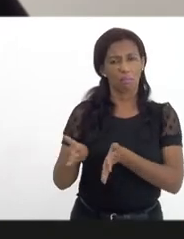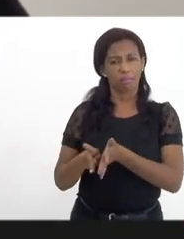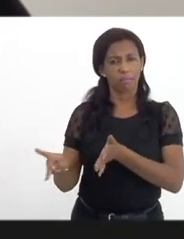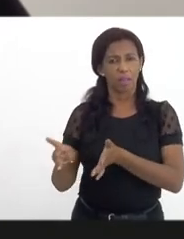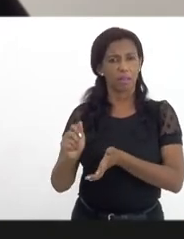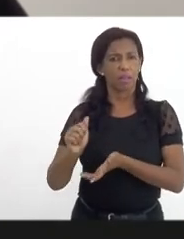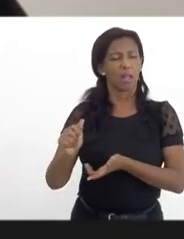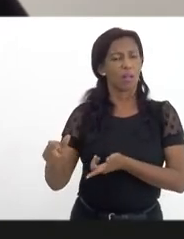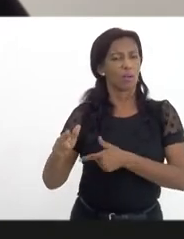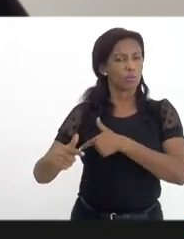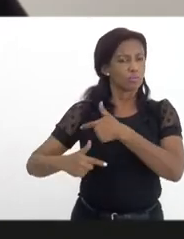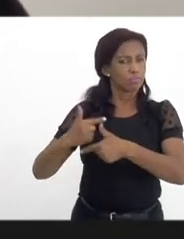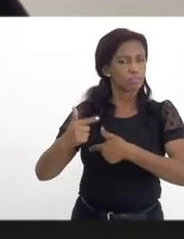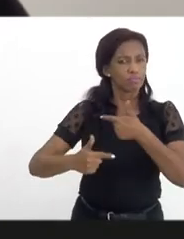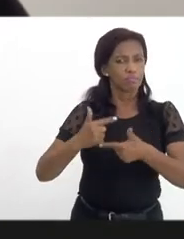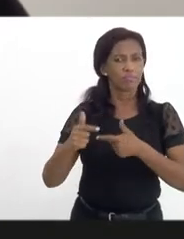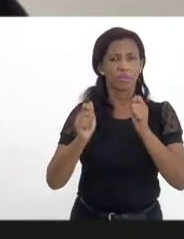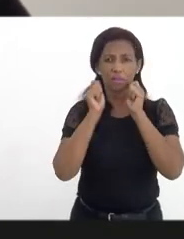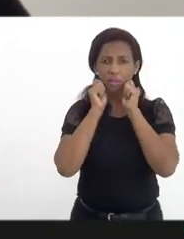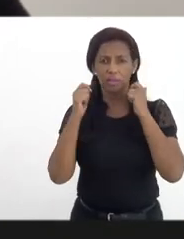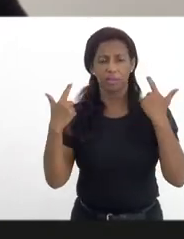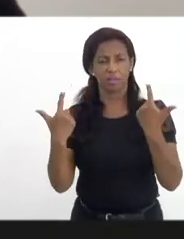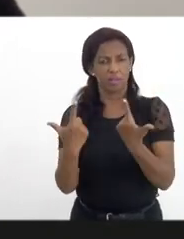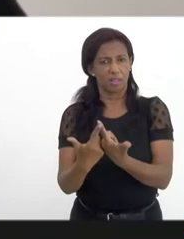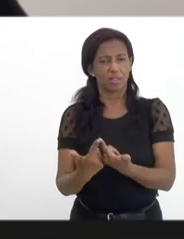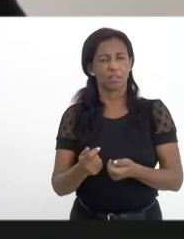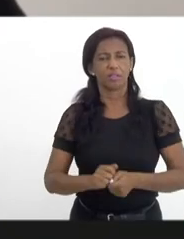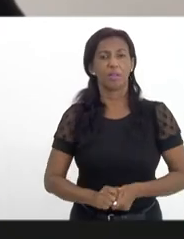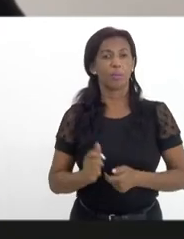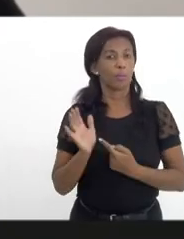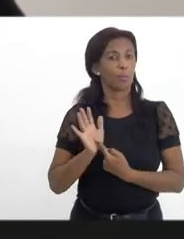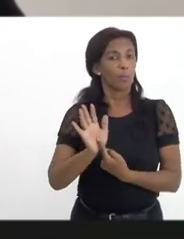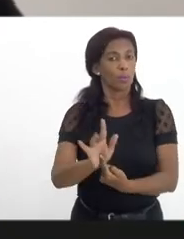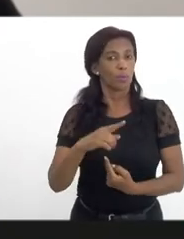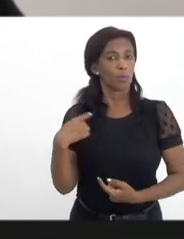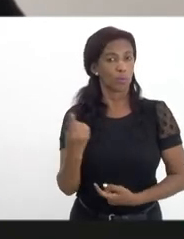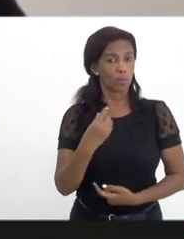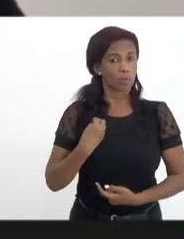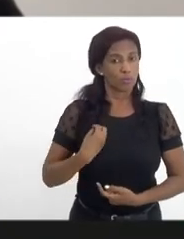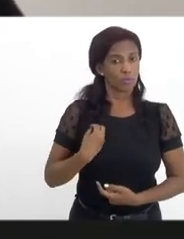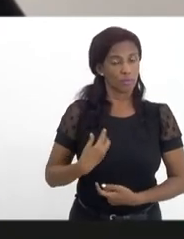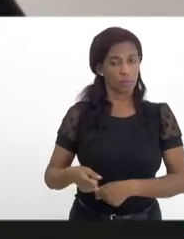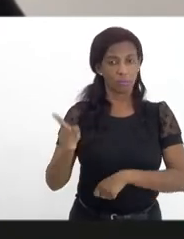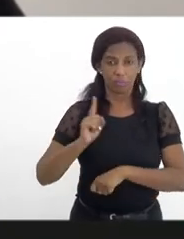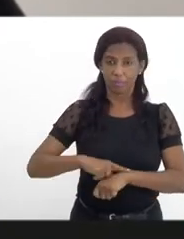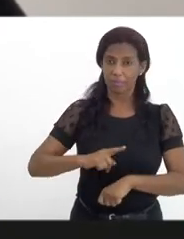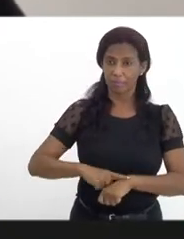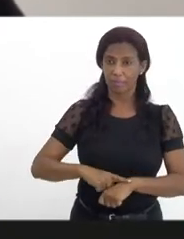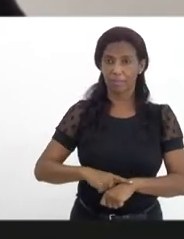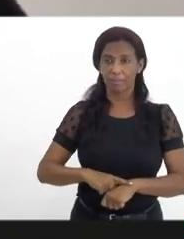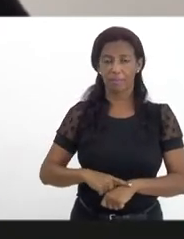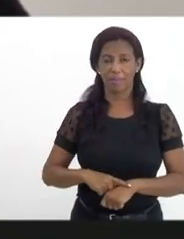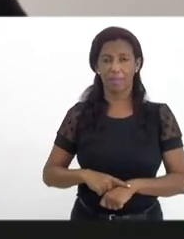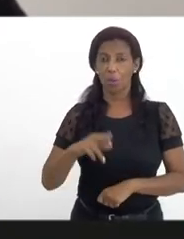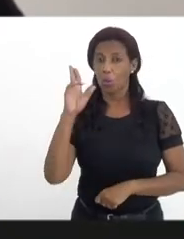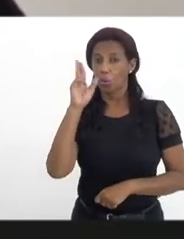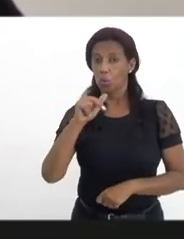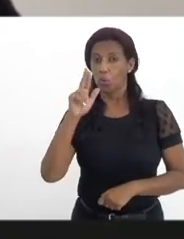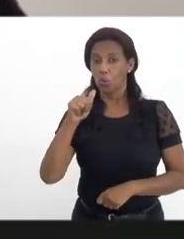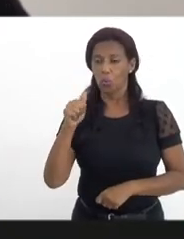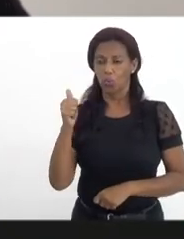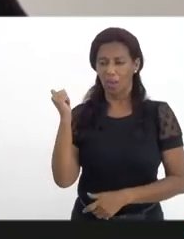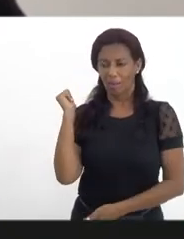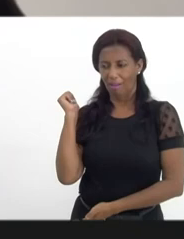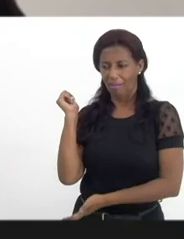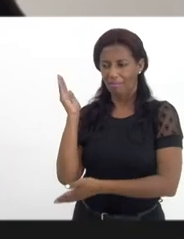nossas atividades aqui da Assembleia Legislativa, mostrando que nós estamos vivendo um novo tempo, nunca é tarde quando se